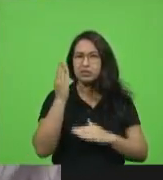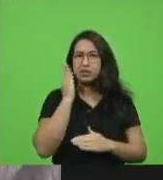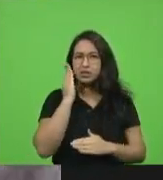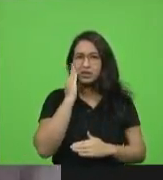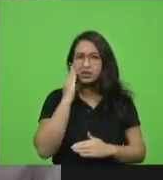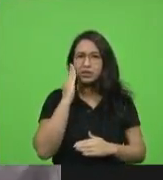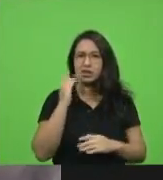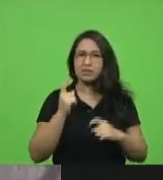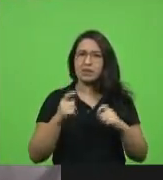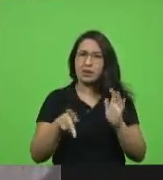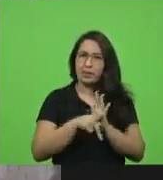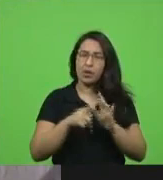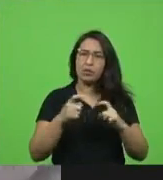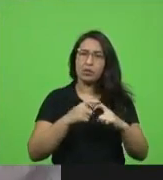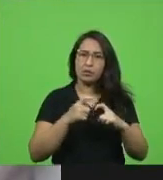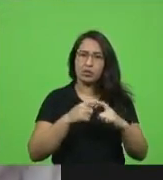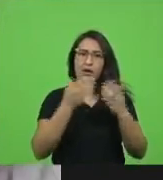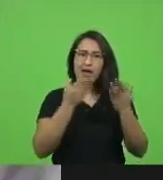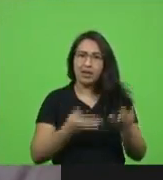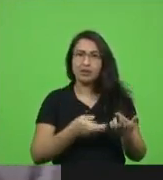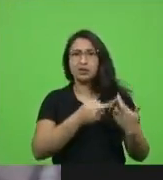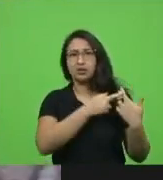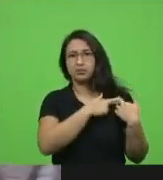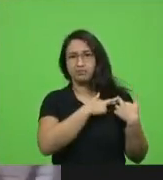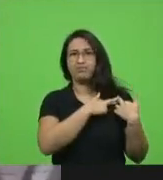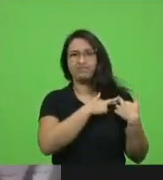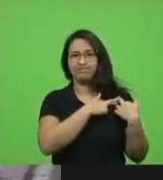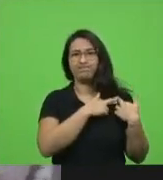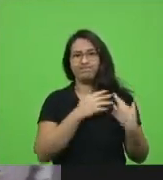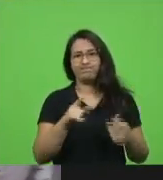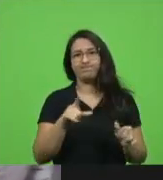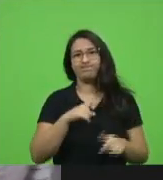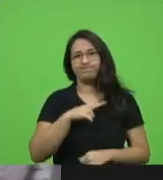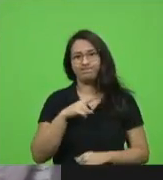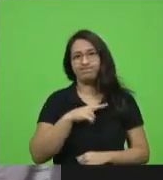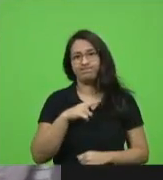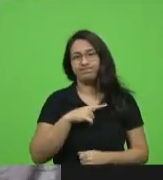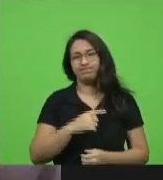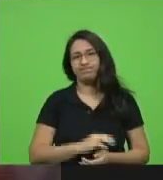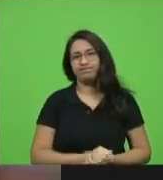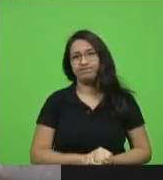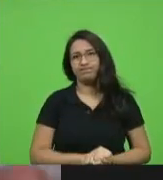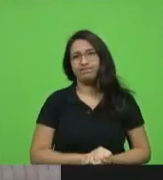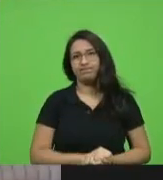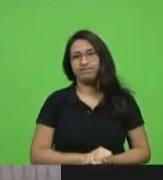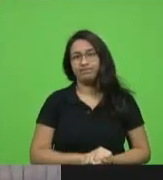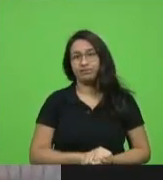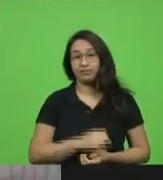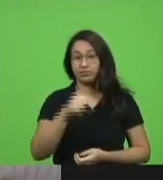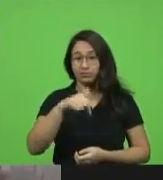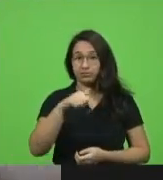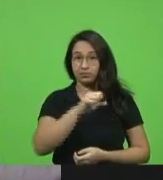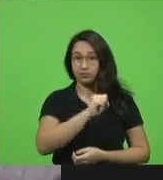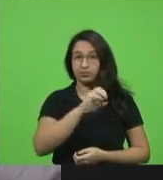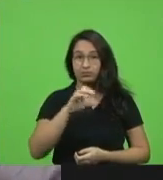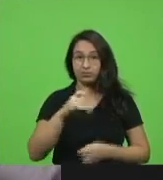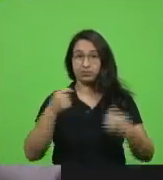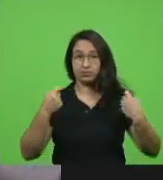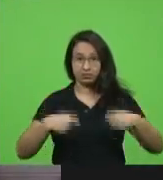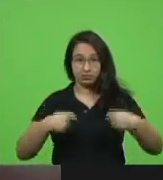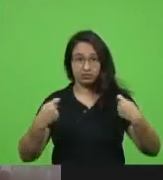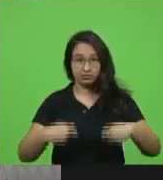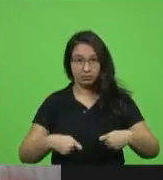saúde que são responsáveis por fazer a saúde do nosso país Santa Catarina precisa tomar